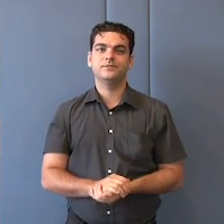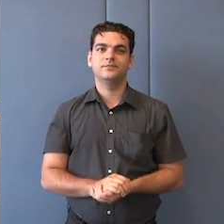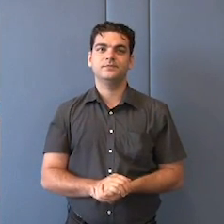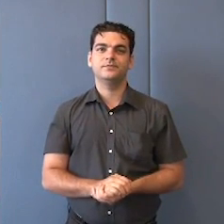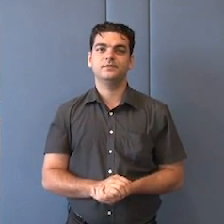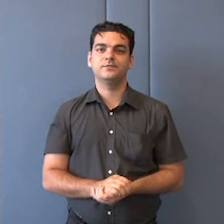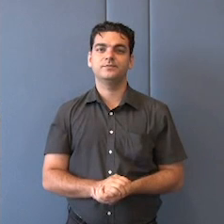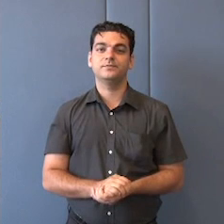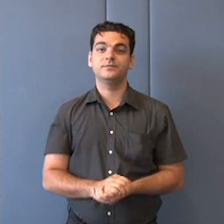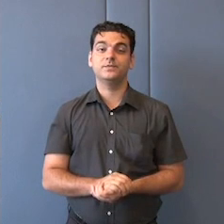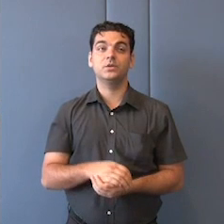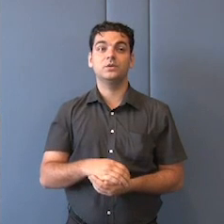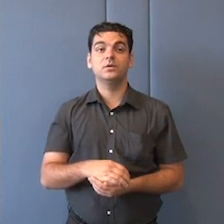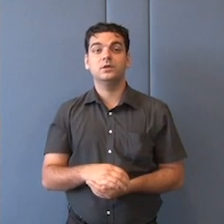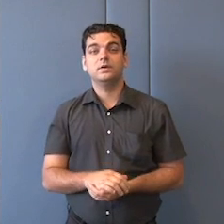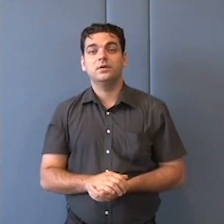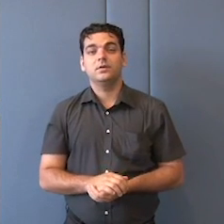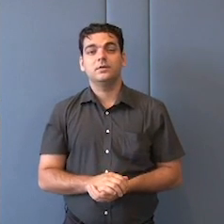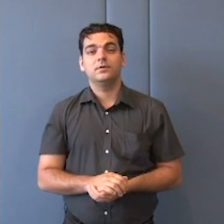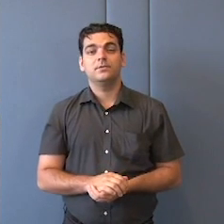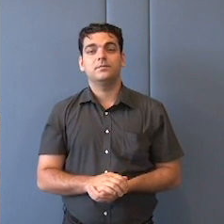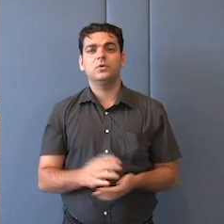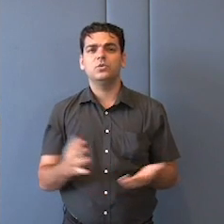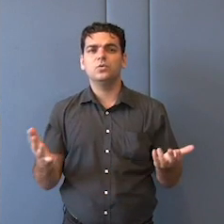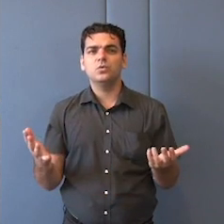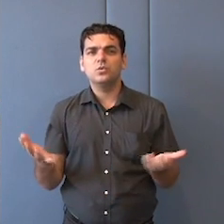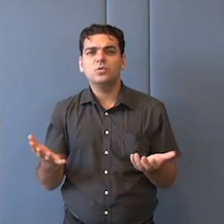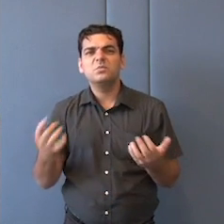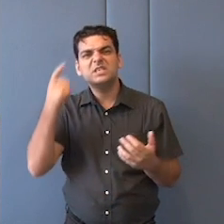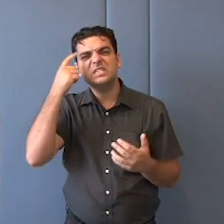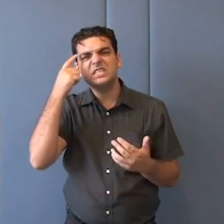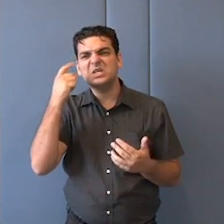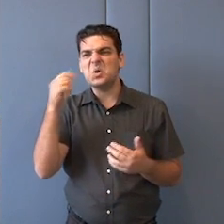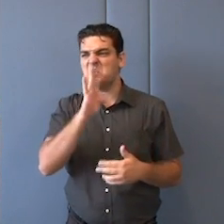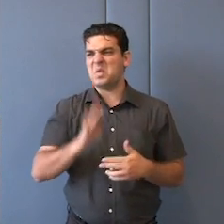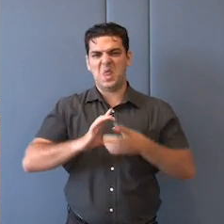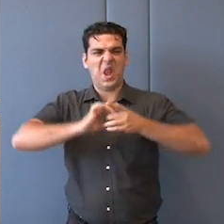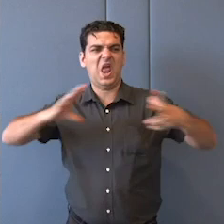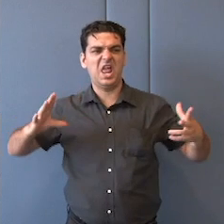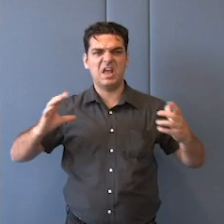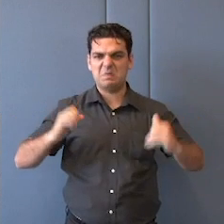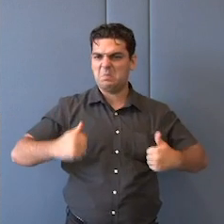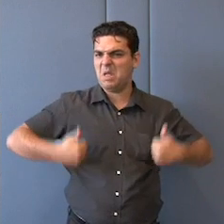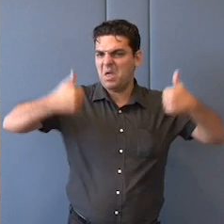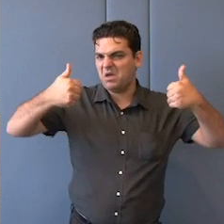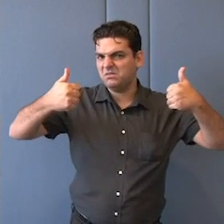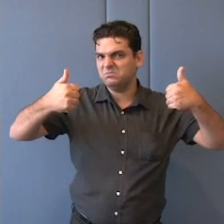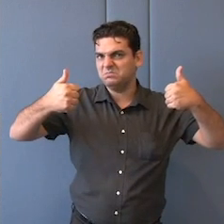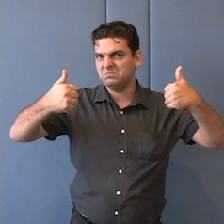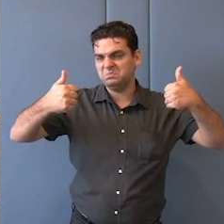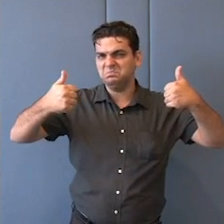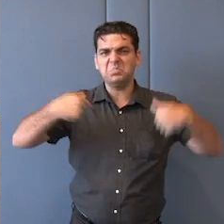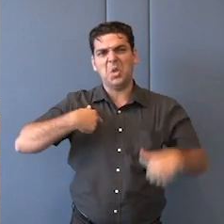Nesse conceito, que já não é tão moderno, a independência nacional soa um pouco arcaica, eu acho bom isso,